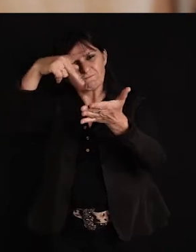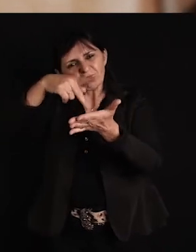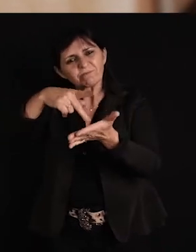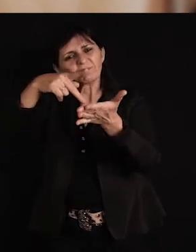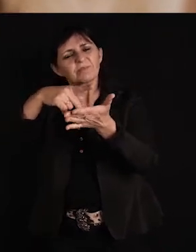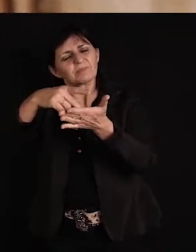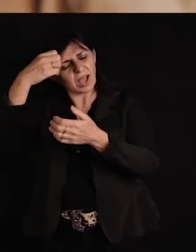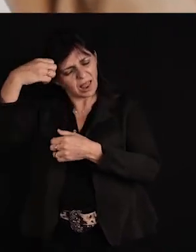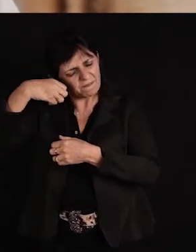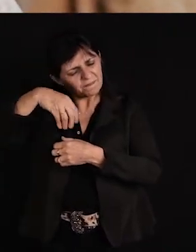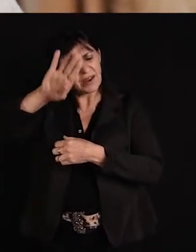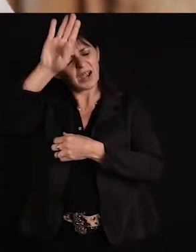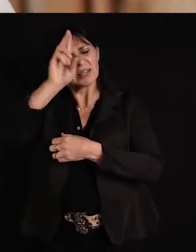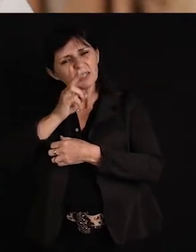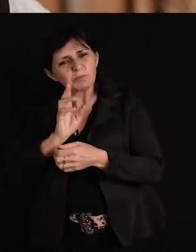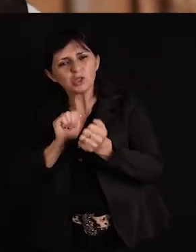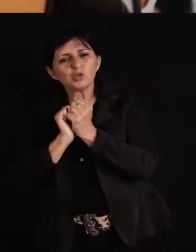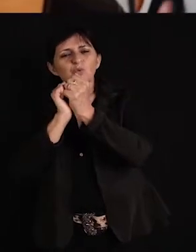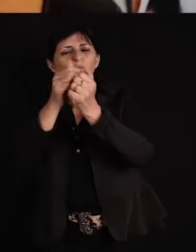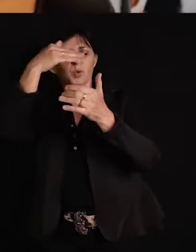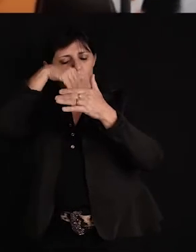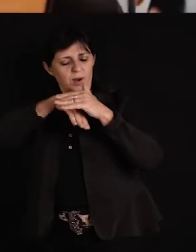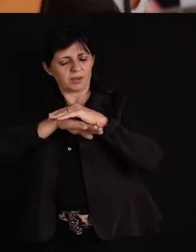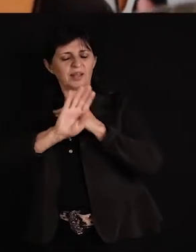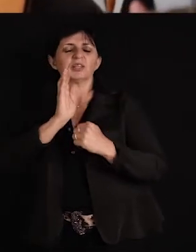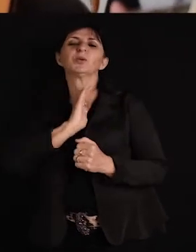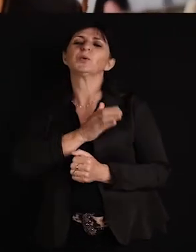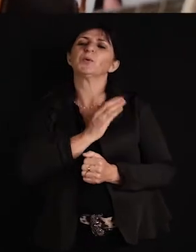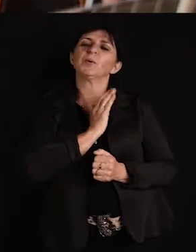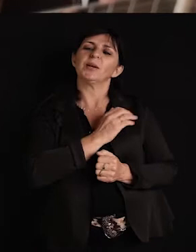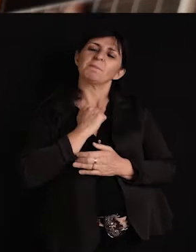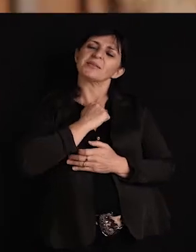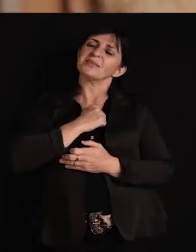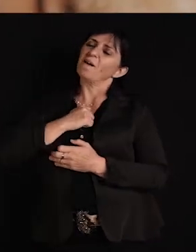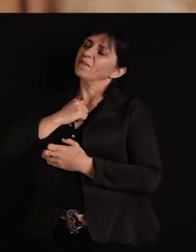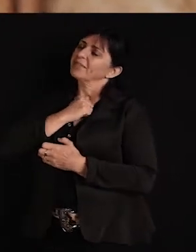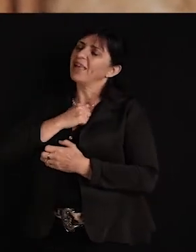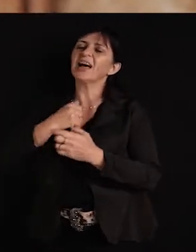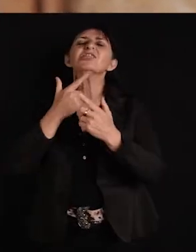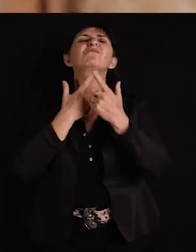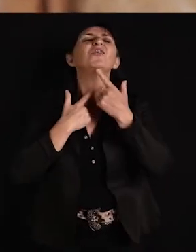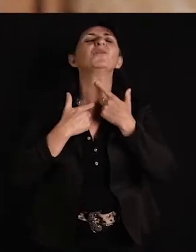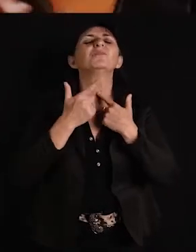vai levar no coração uma saudade, e a vontade de voltar